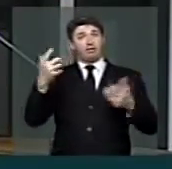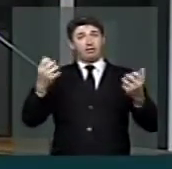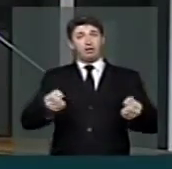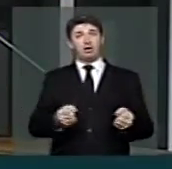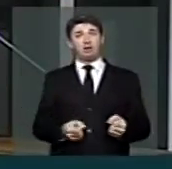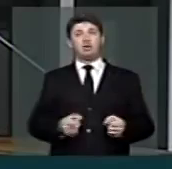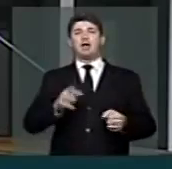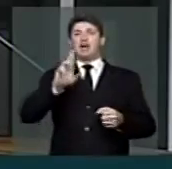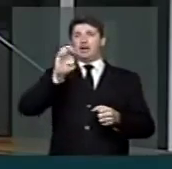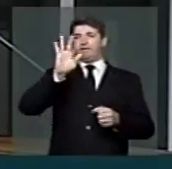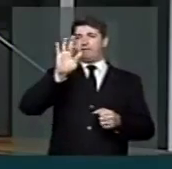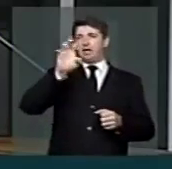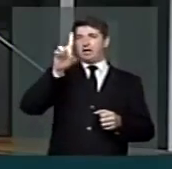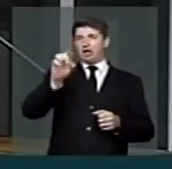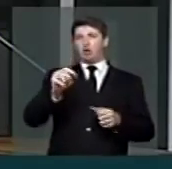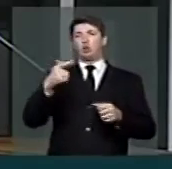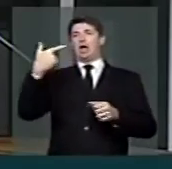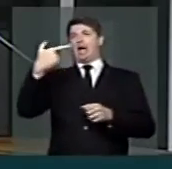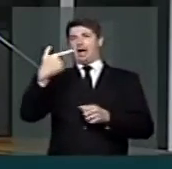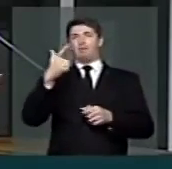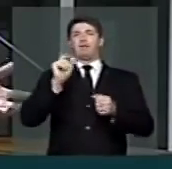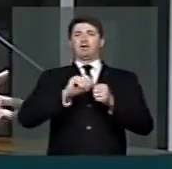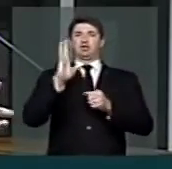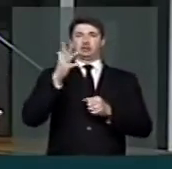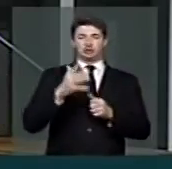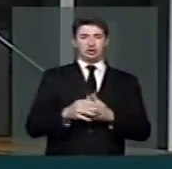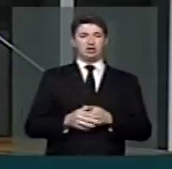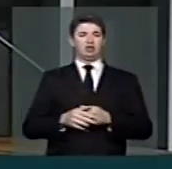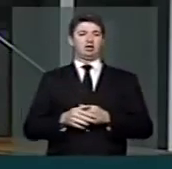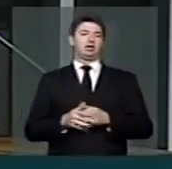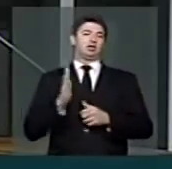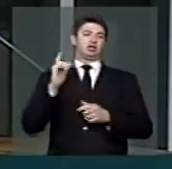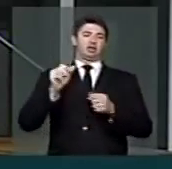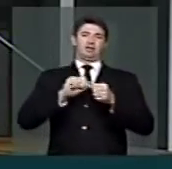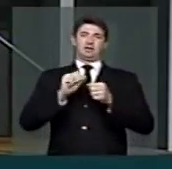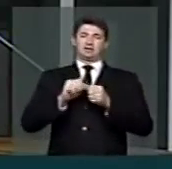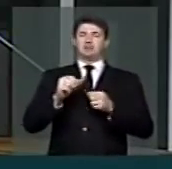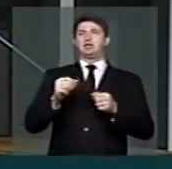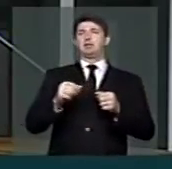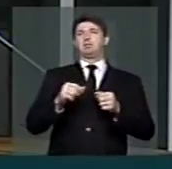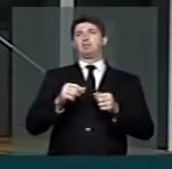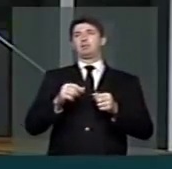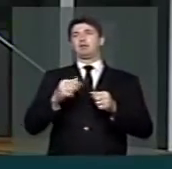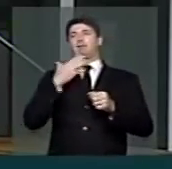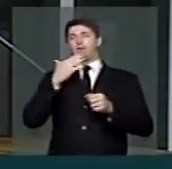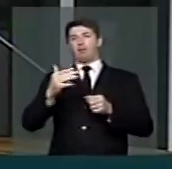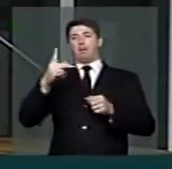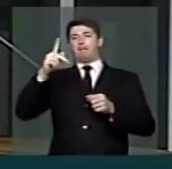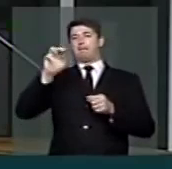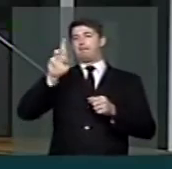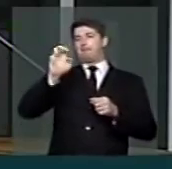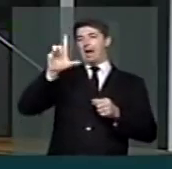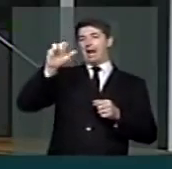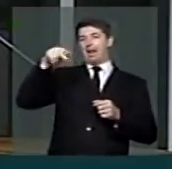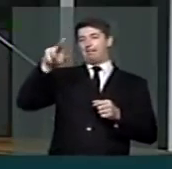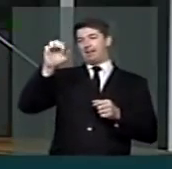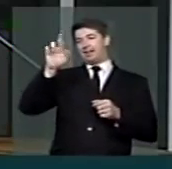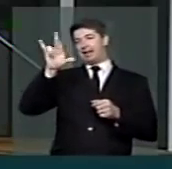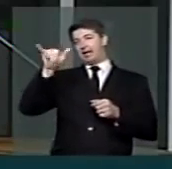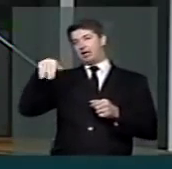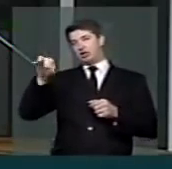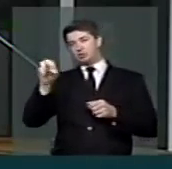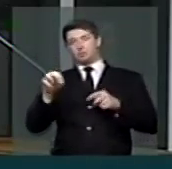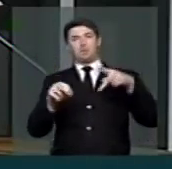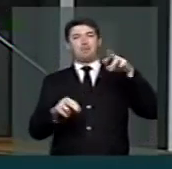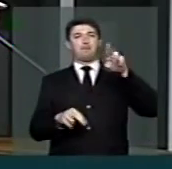fizemos referendo na questão das armas, do desarmamento, fizemos o plebiscito para parlamentarismo e presidencialismo. E